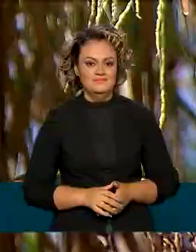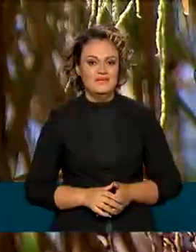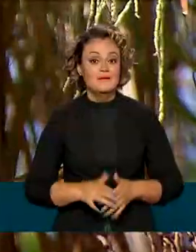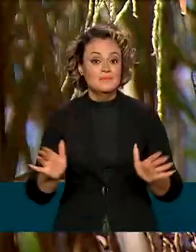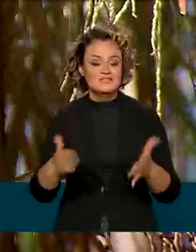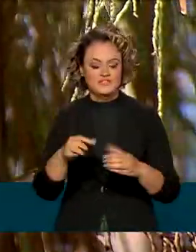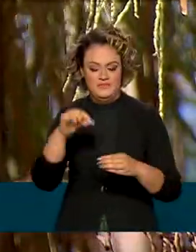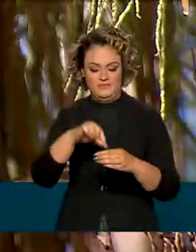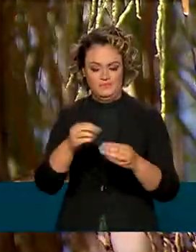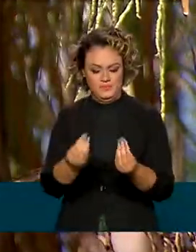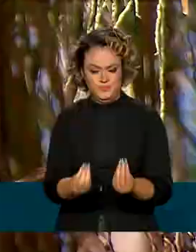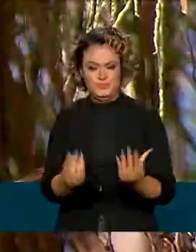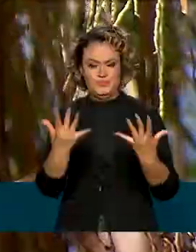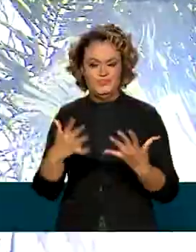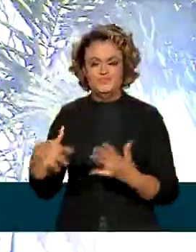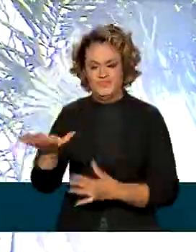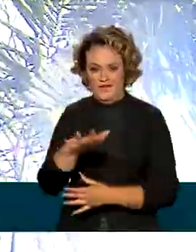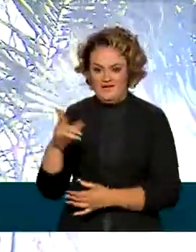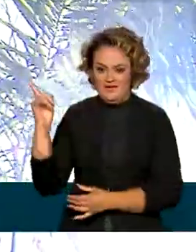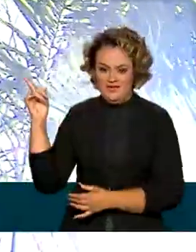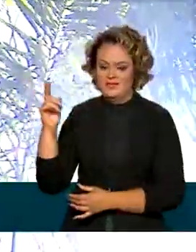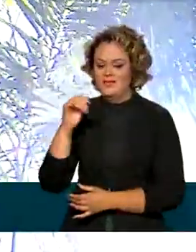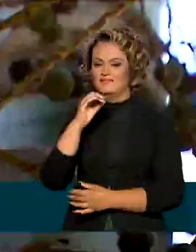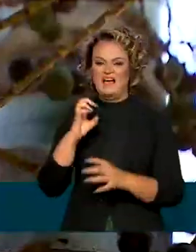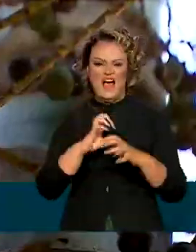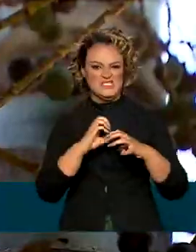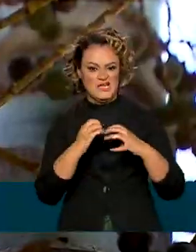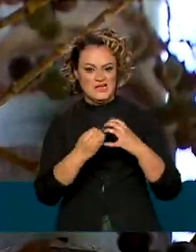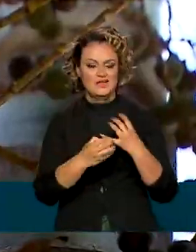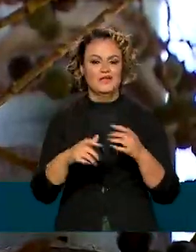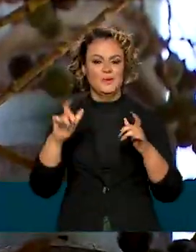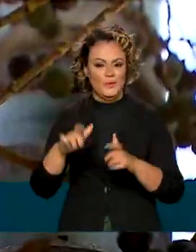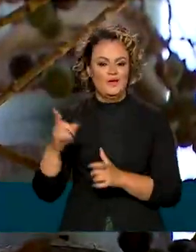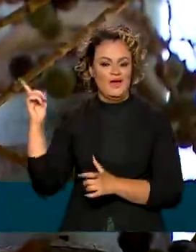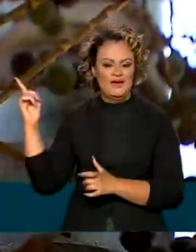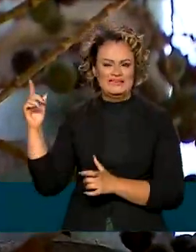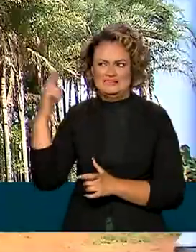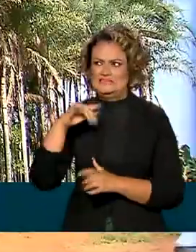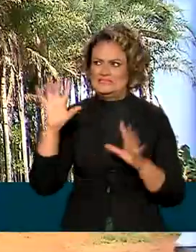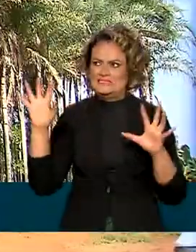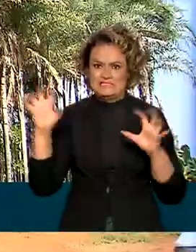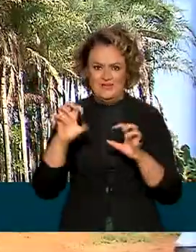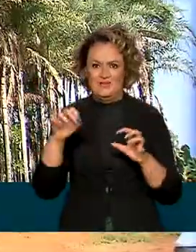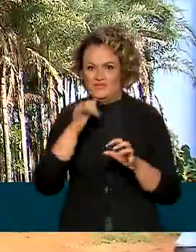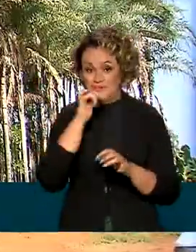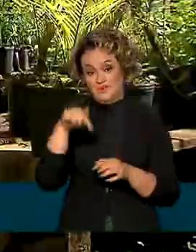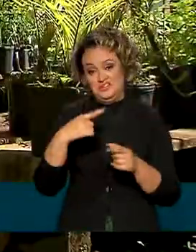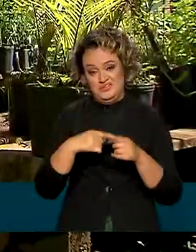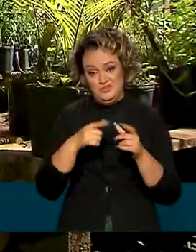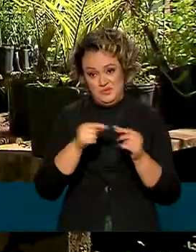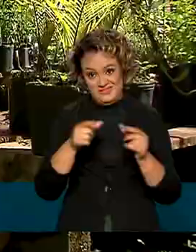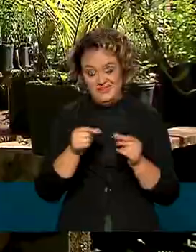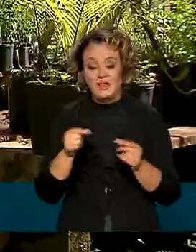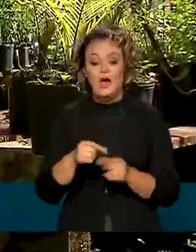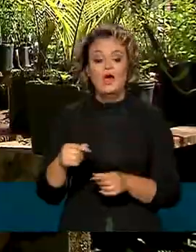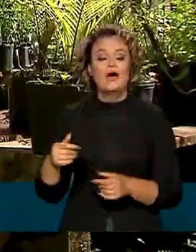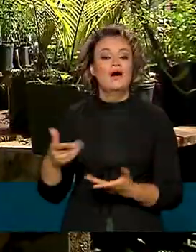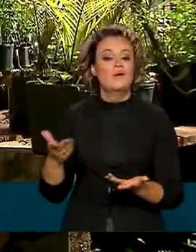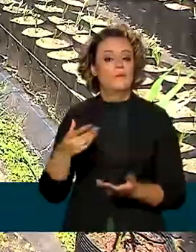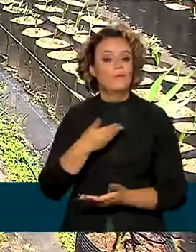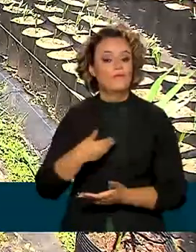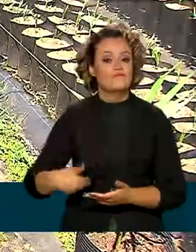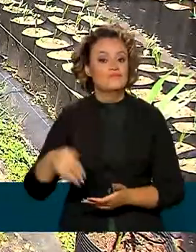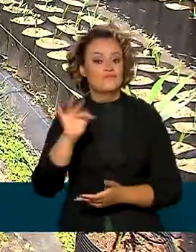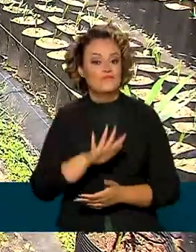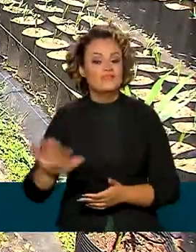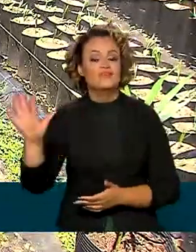de frutas de regiões úmidas, como o açaí, em locais de clima seco, como o cerrado, o programa do governo federal,